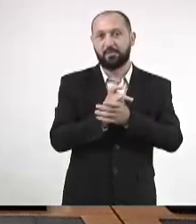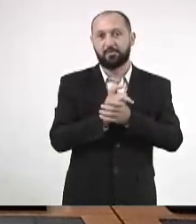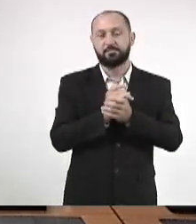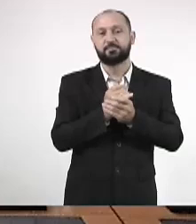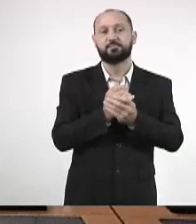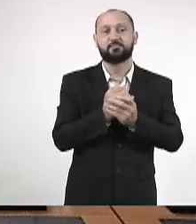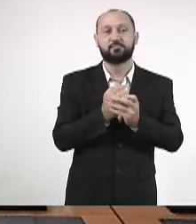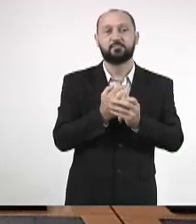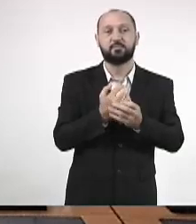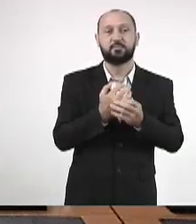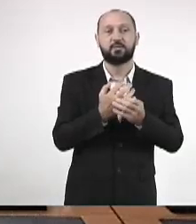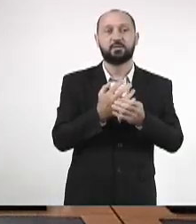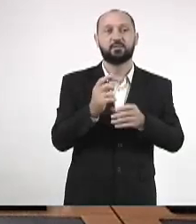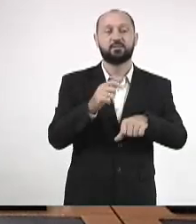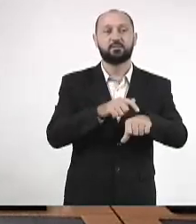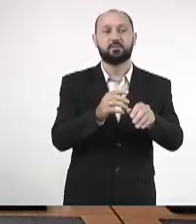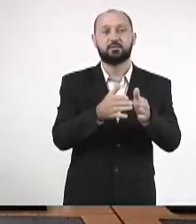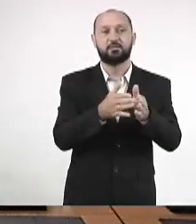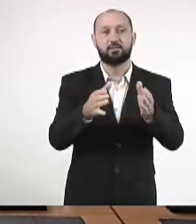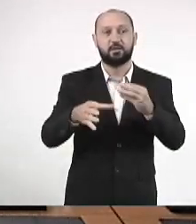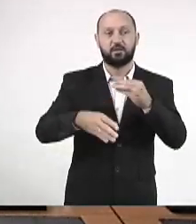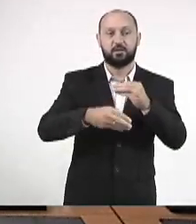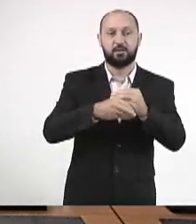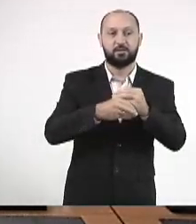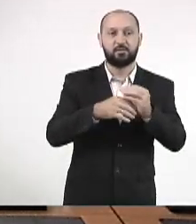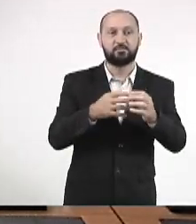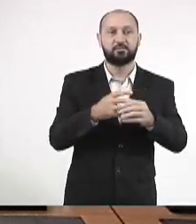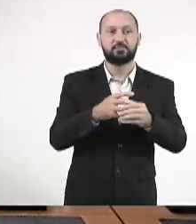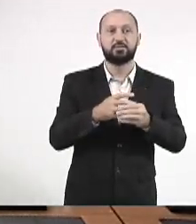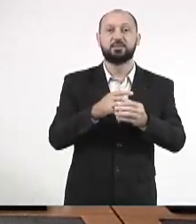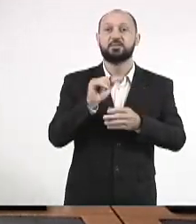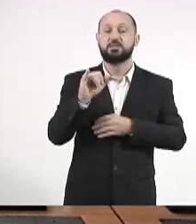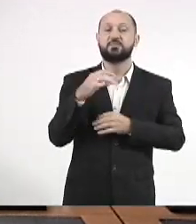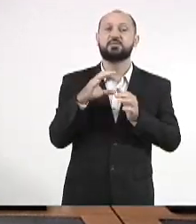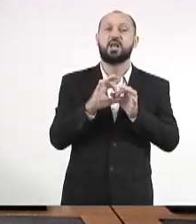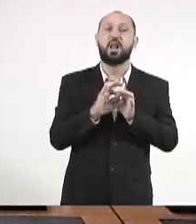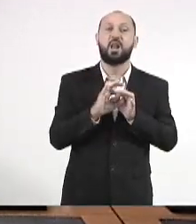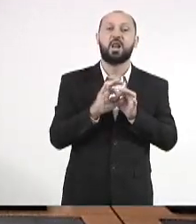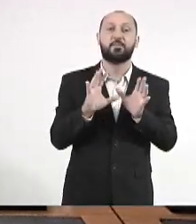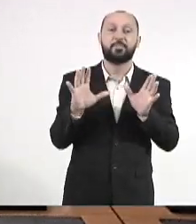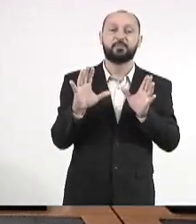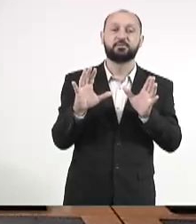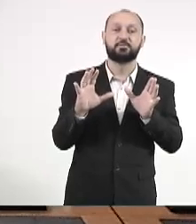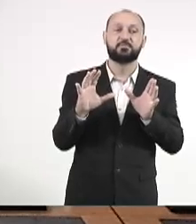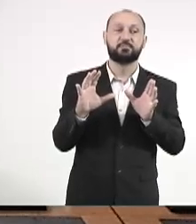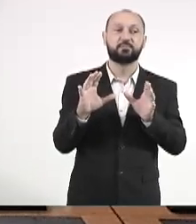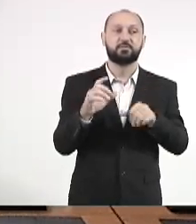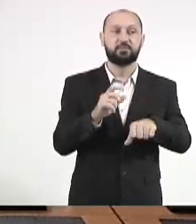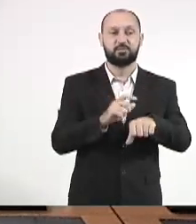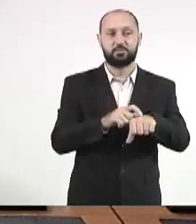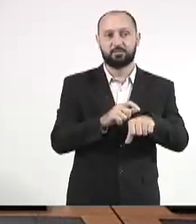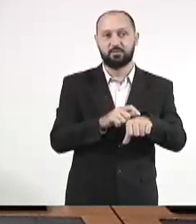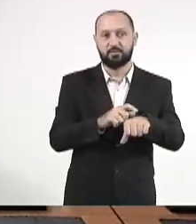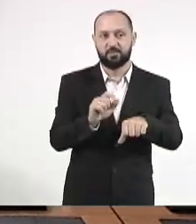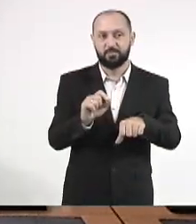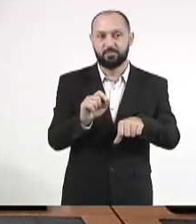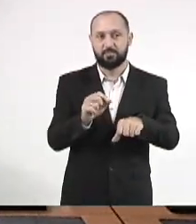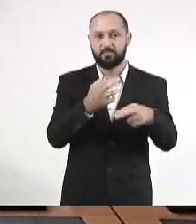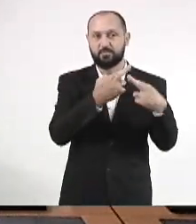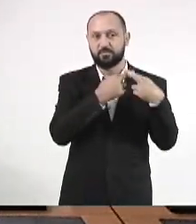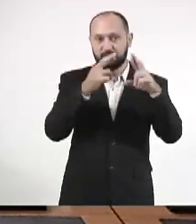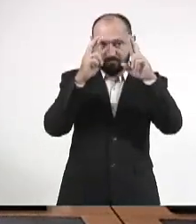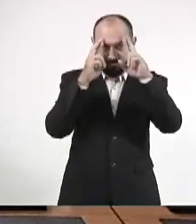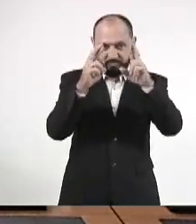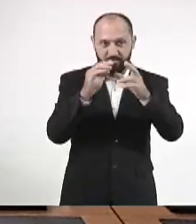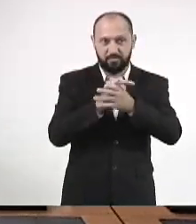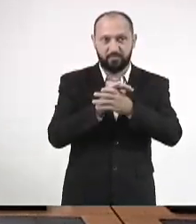Nesse período não é permitido a parte. Vossa Excelência exceder do seu tempo será respeitado.